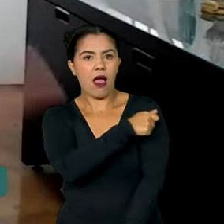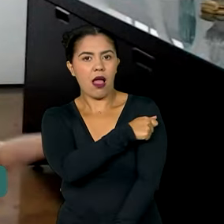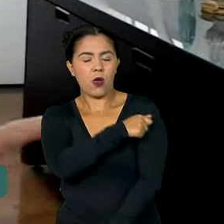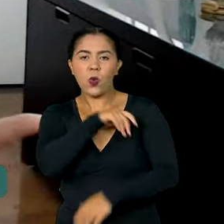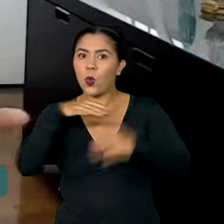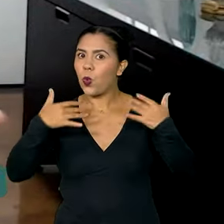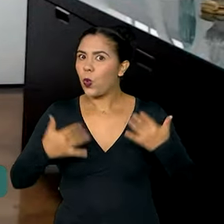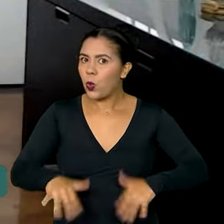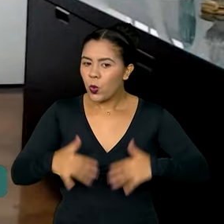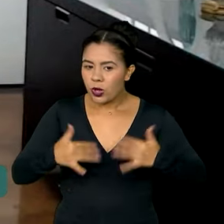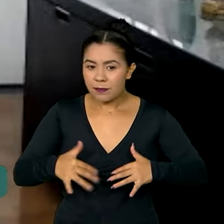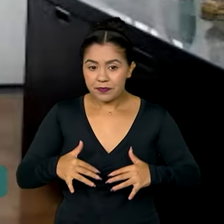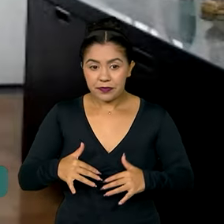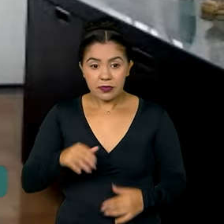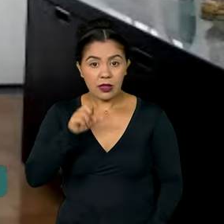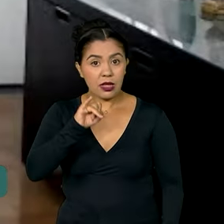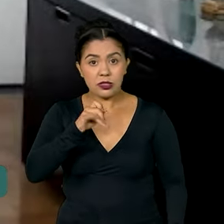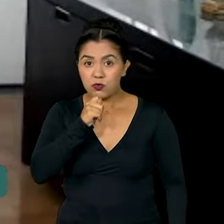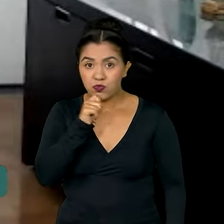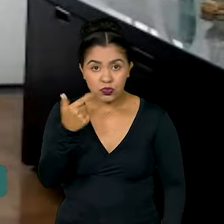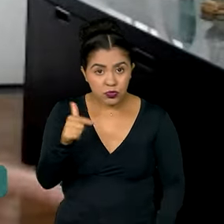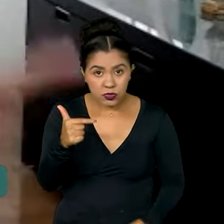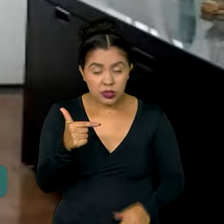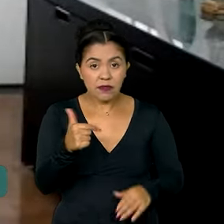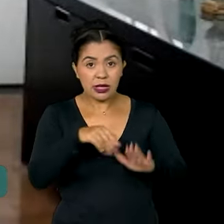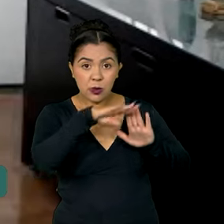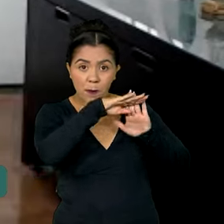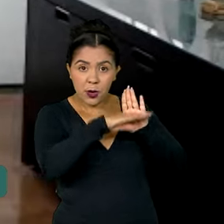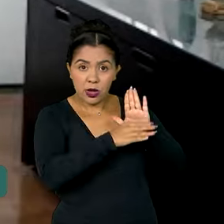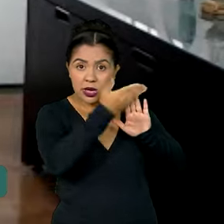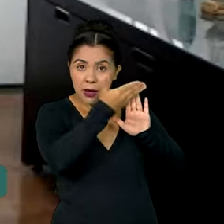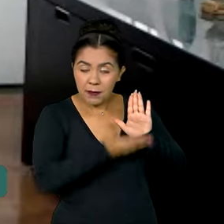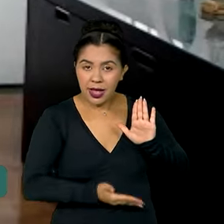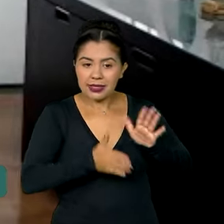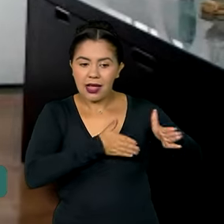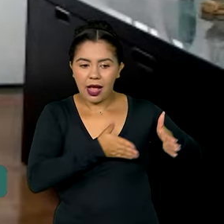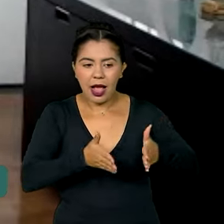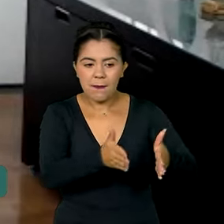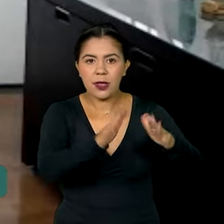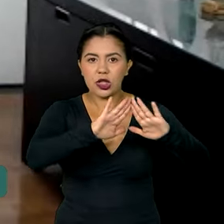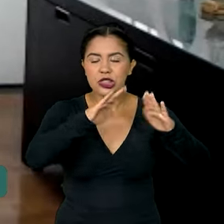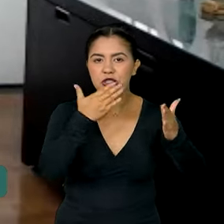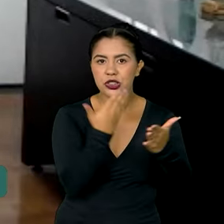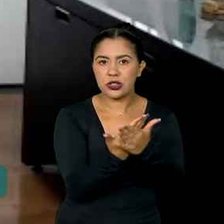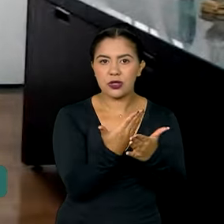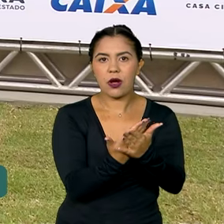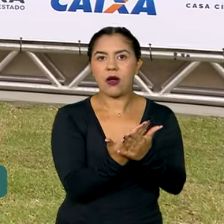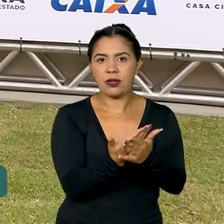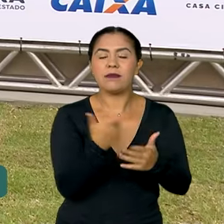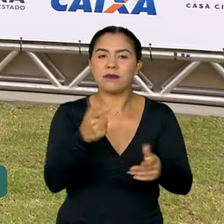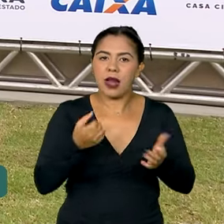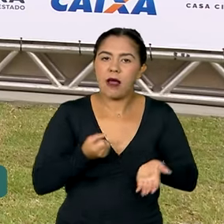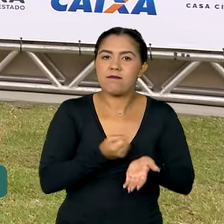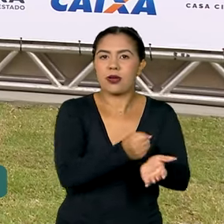porque caso não tivéssemos o programa Caminho da Escola, você também não teria essas crianças na escola.